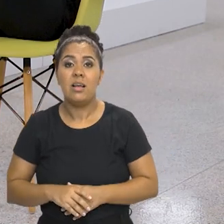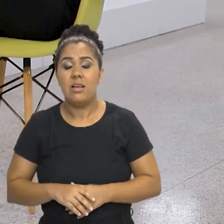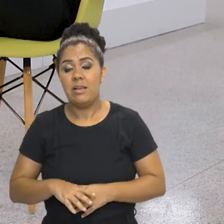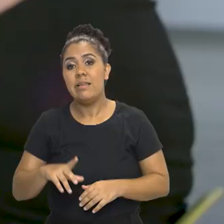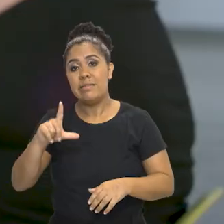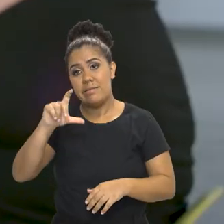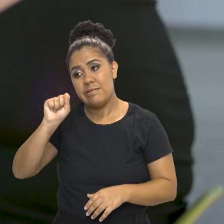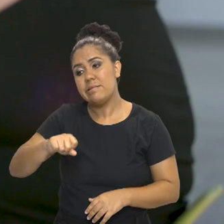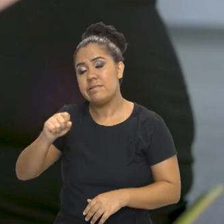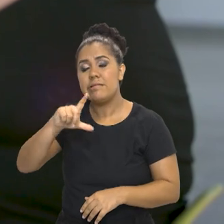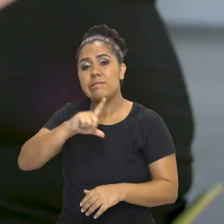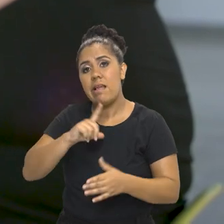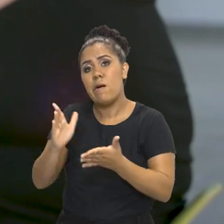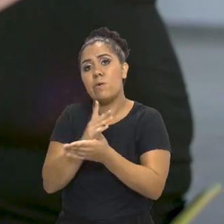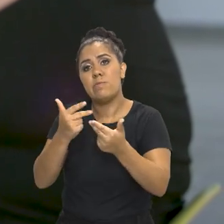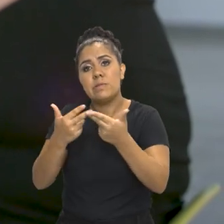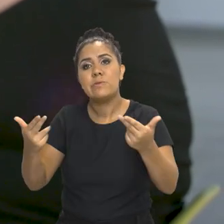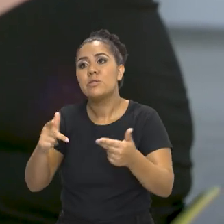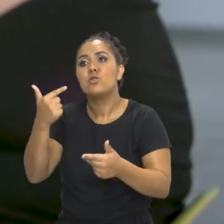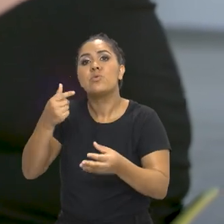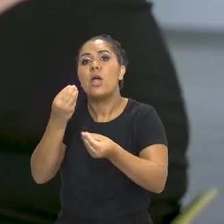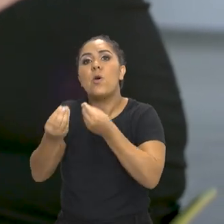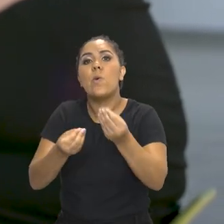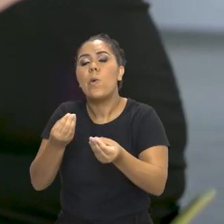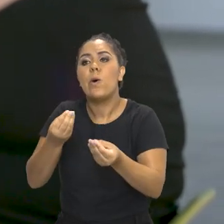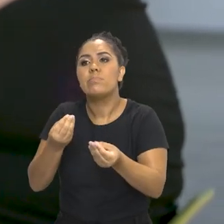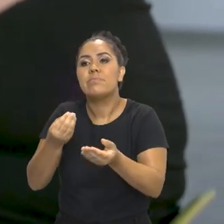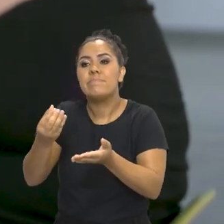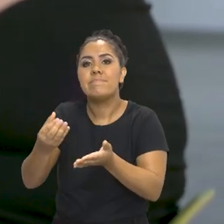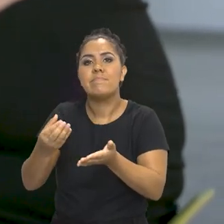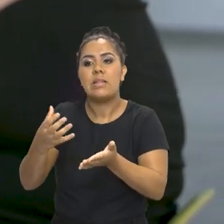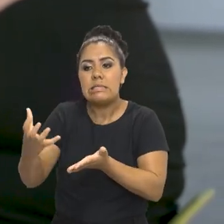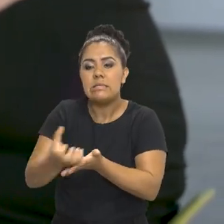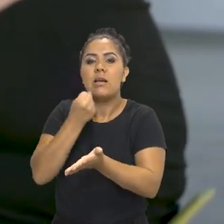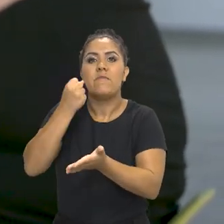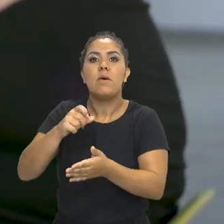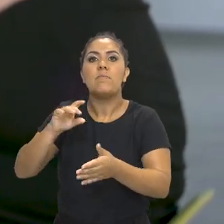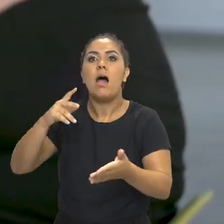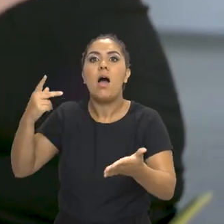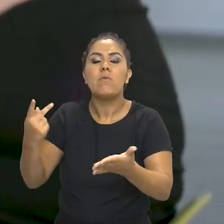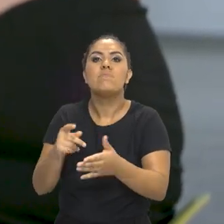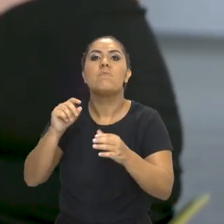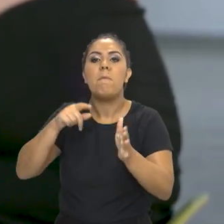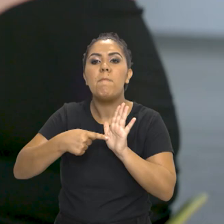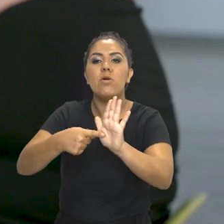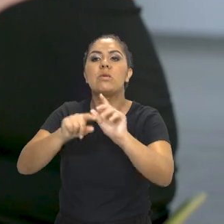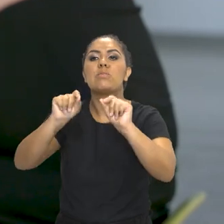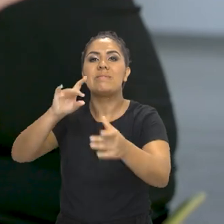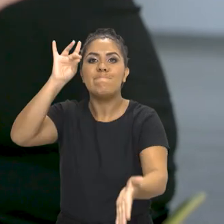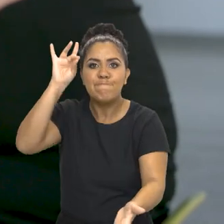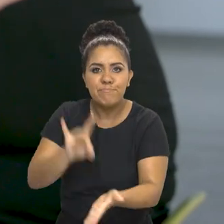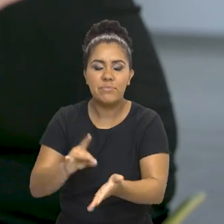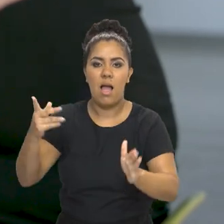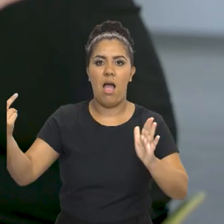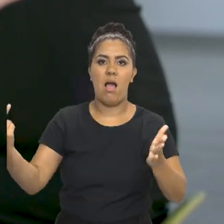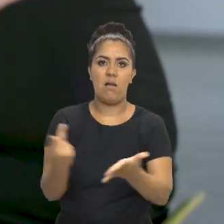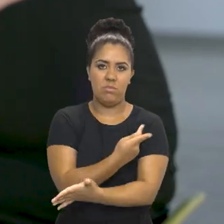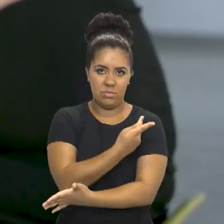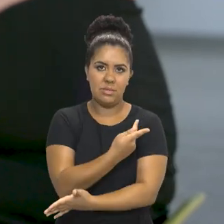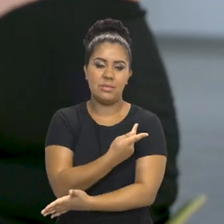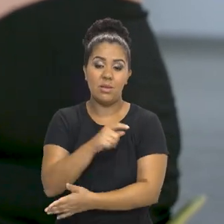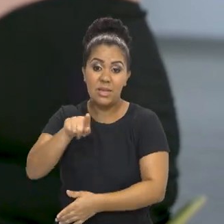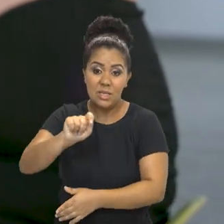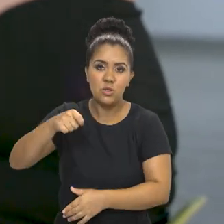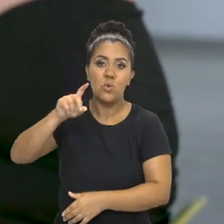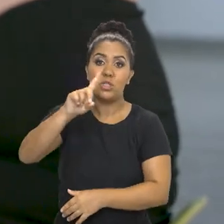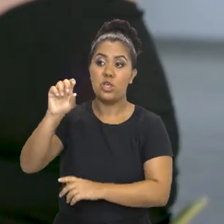não vão ser restauradas para que se lembre também o fato. O 8 de janeiro, eu acho que é agora um fato histórico para